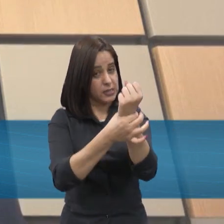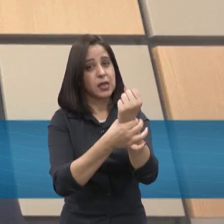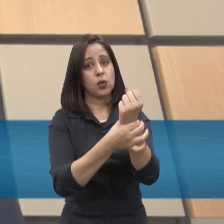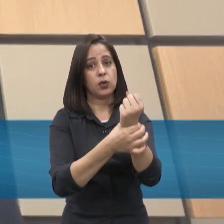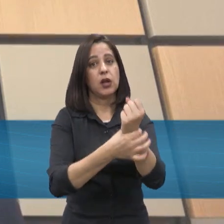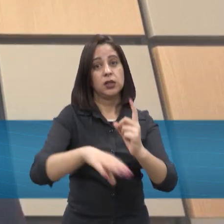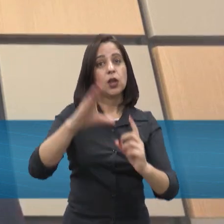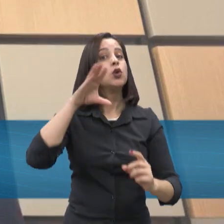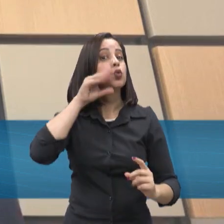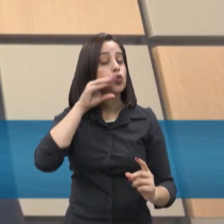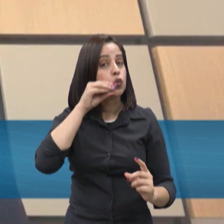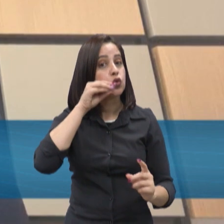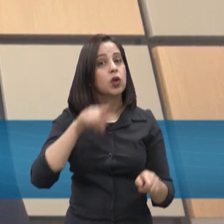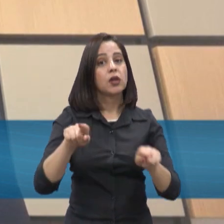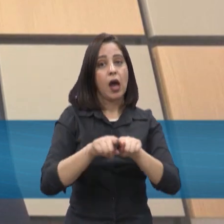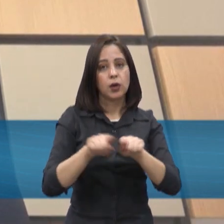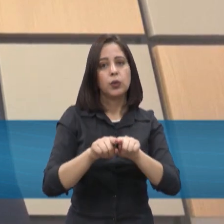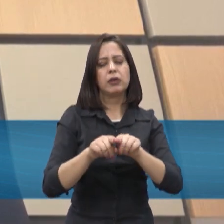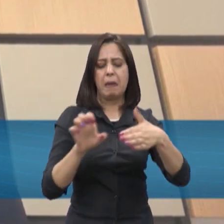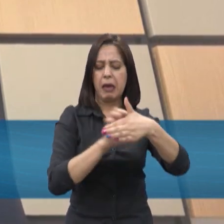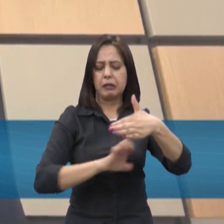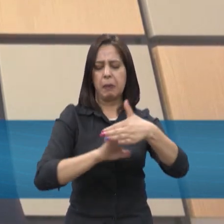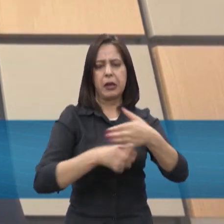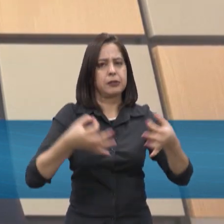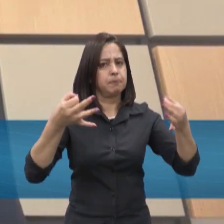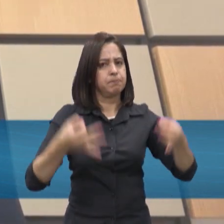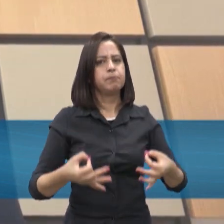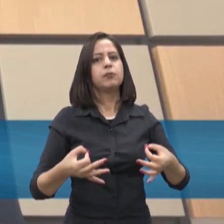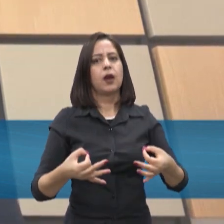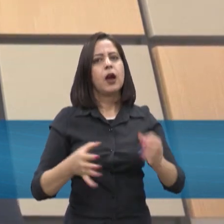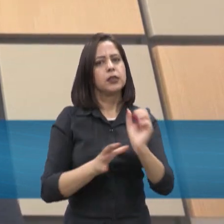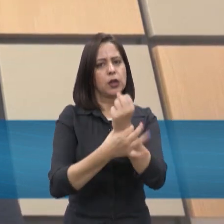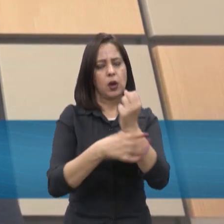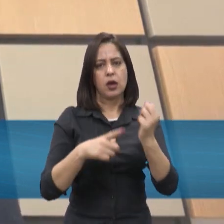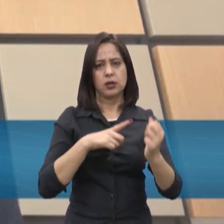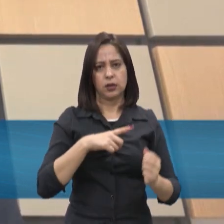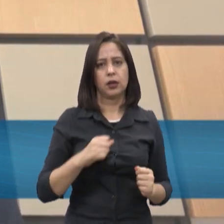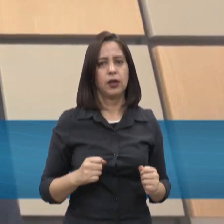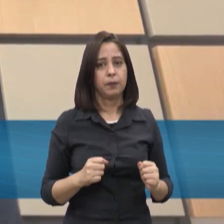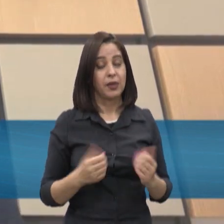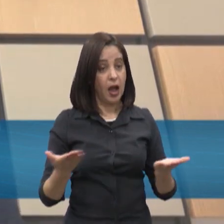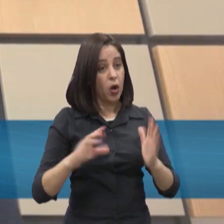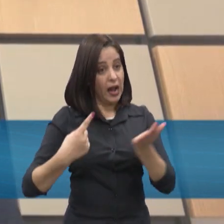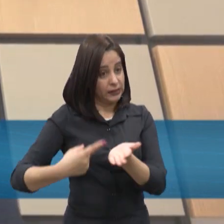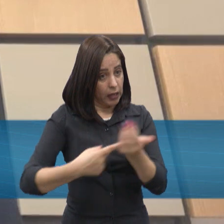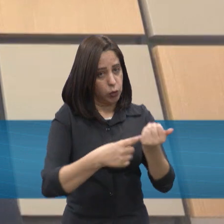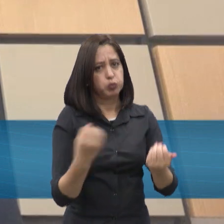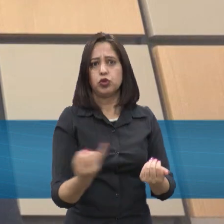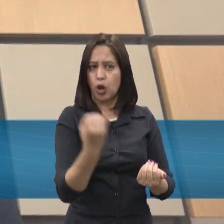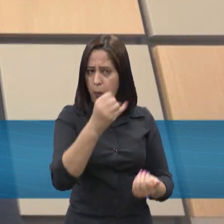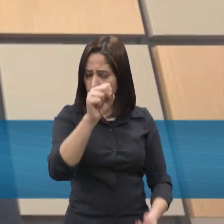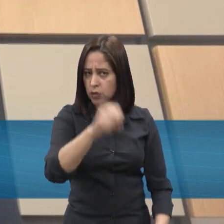nossos colaboradores, como da população que está, né, próxima da nossa rede, então a tecnologia é fundamental e a